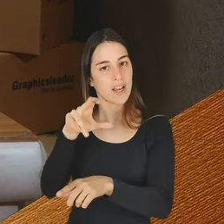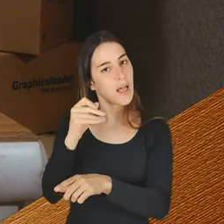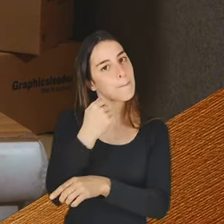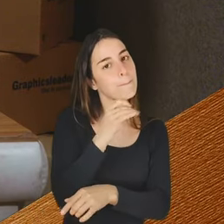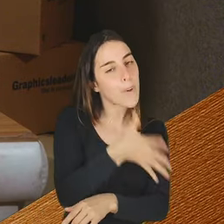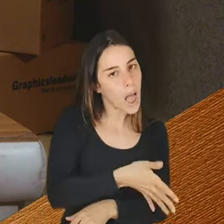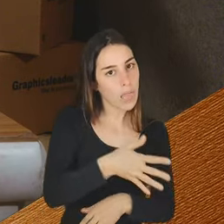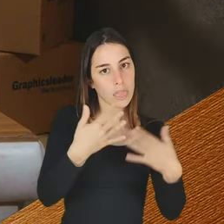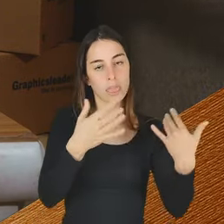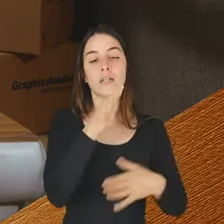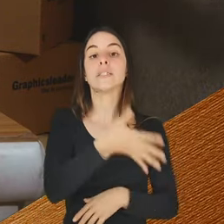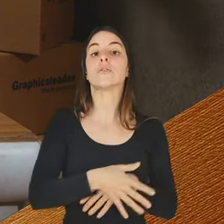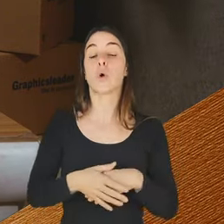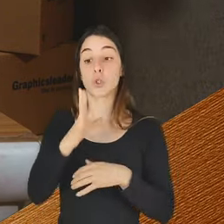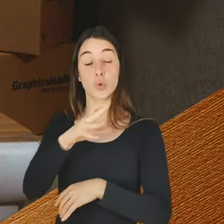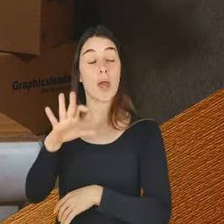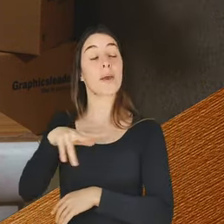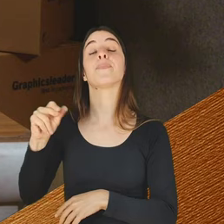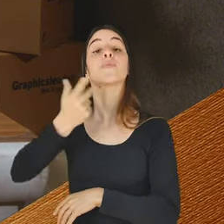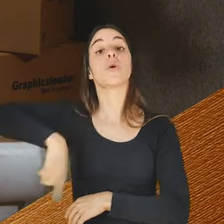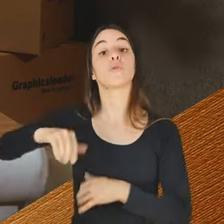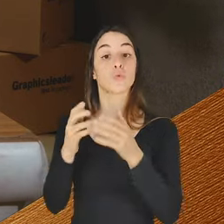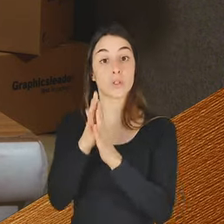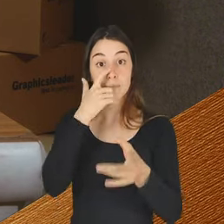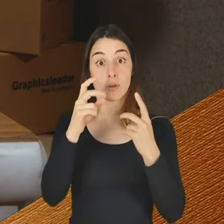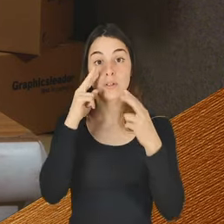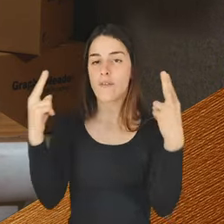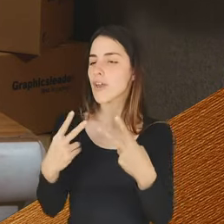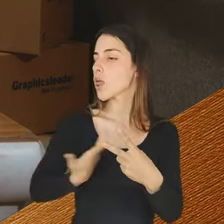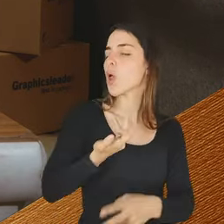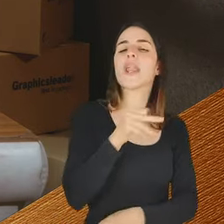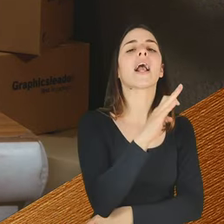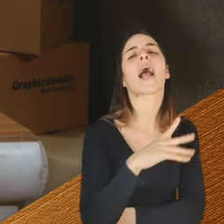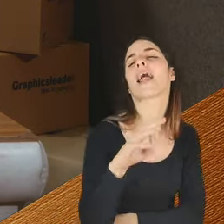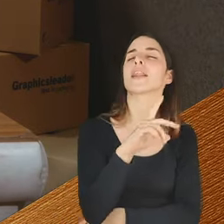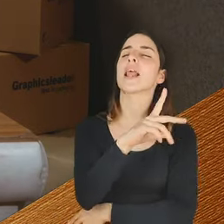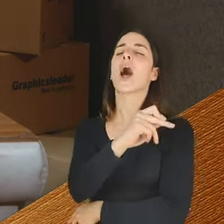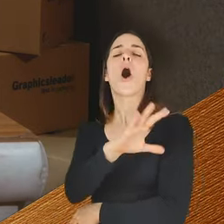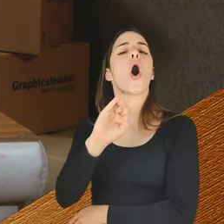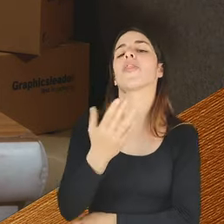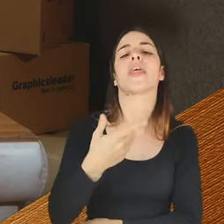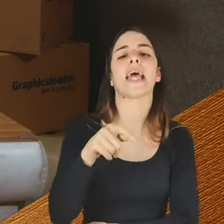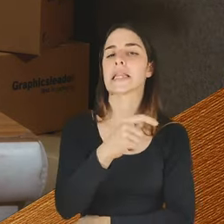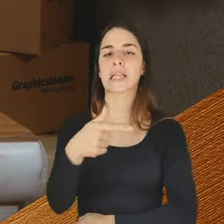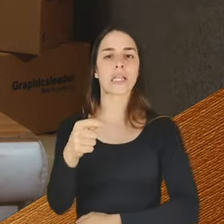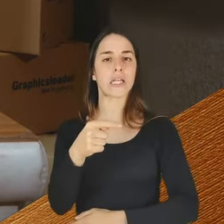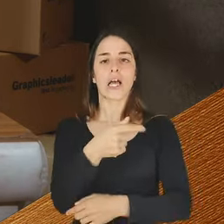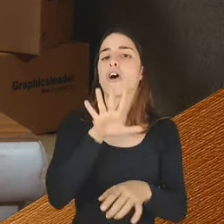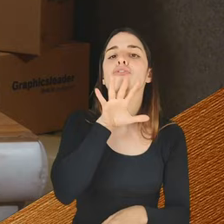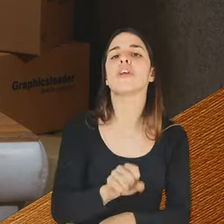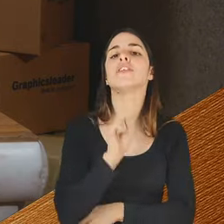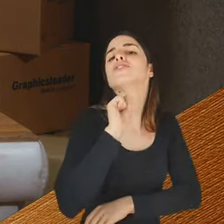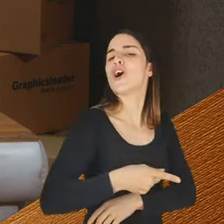hoje? Joana, nós estamos aqui para todos os nossos telespectadores. Para a Dona Carla, para a Dona Audete, que está lá em casa. E hoje estamos para o filho delas.